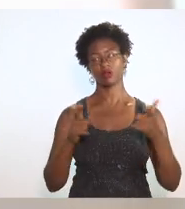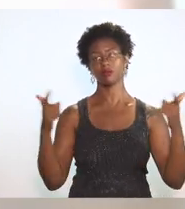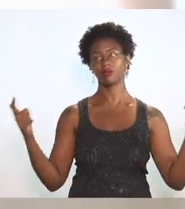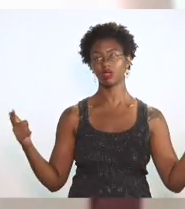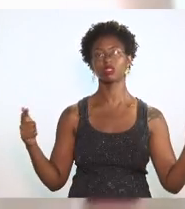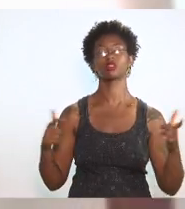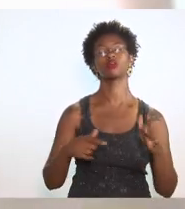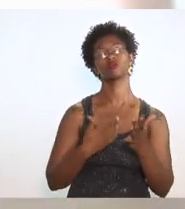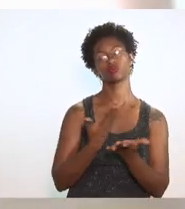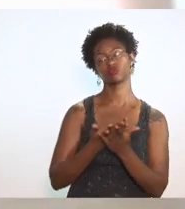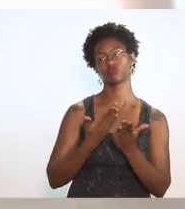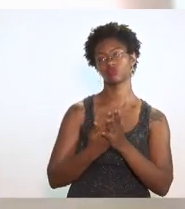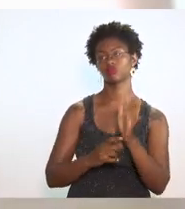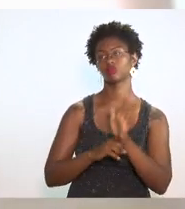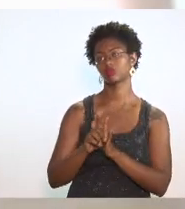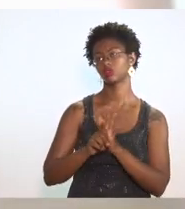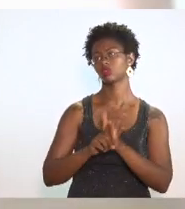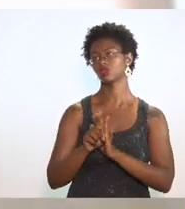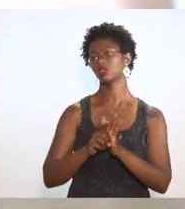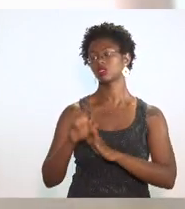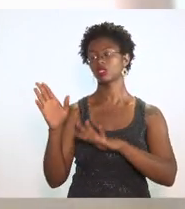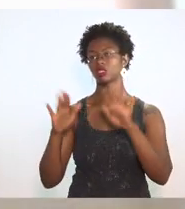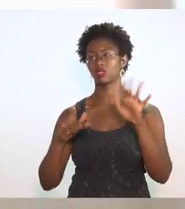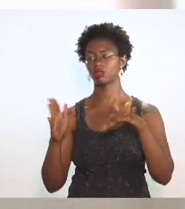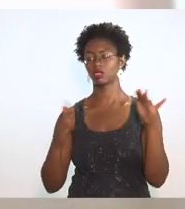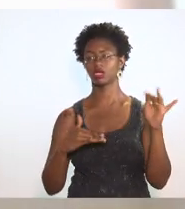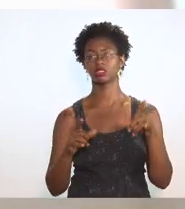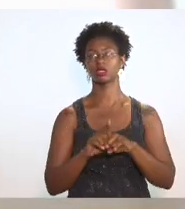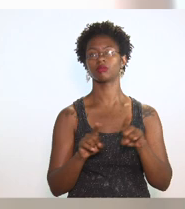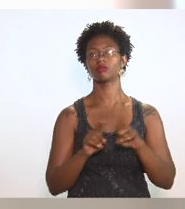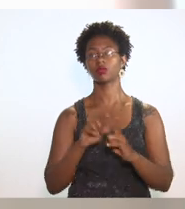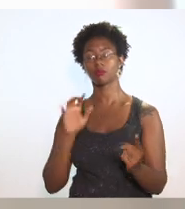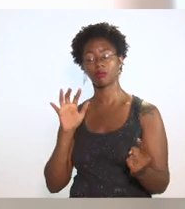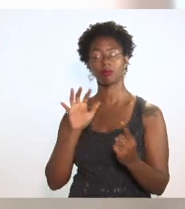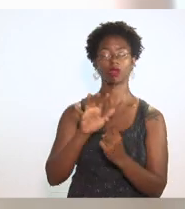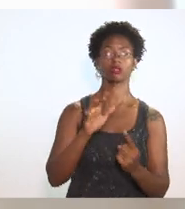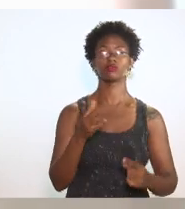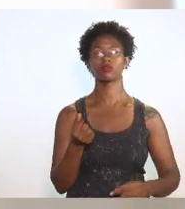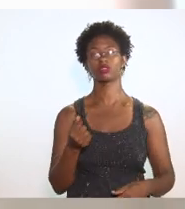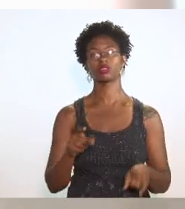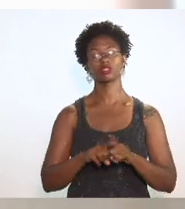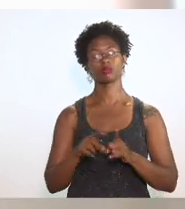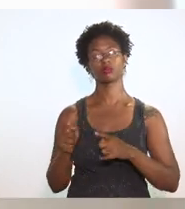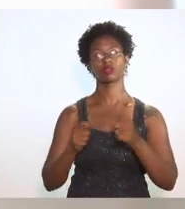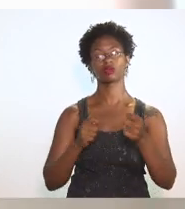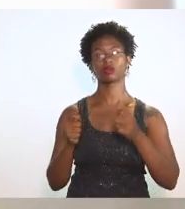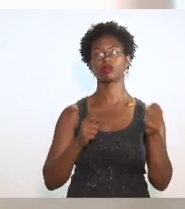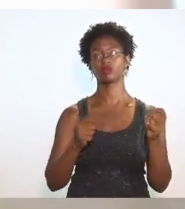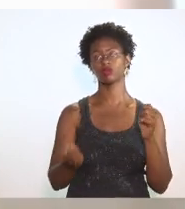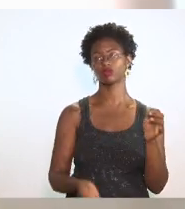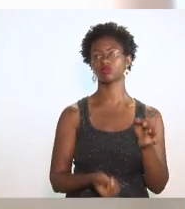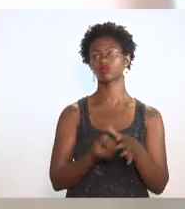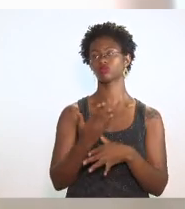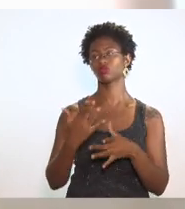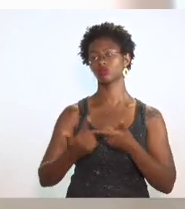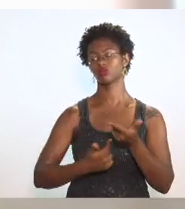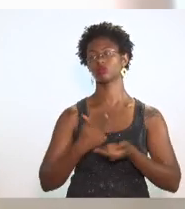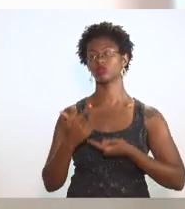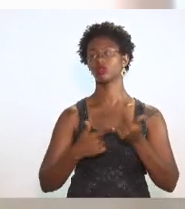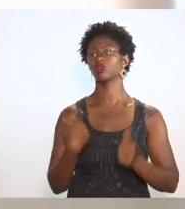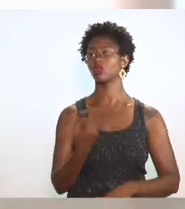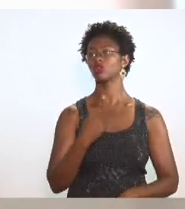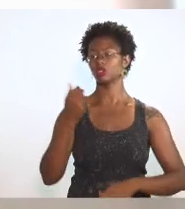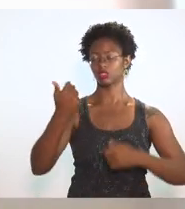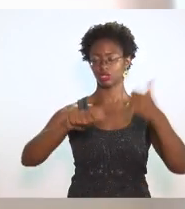traz estudo de impacto financeiro, junto com a questão econômica e de geração de empregos, a gente tem uma avaliação melhor